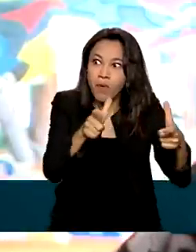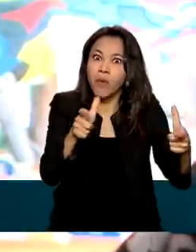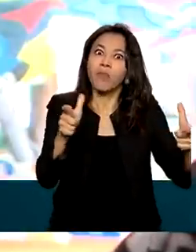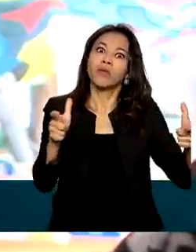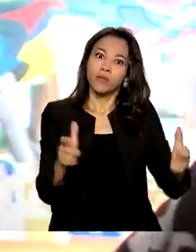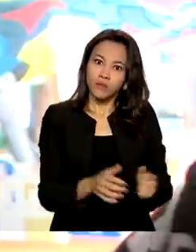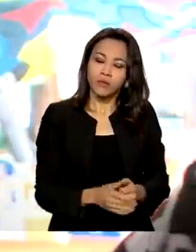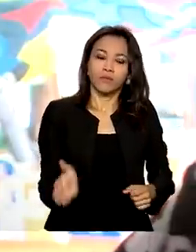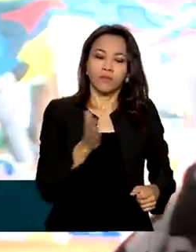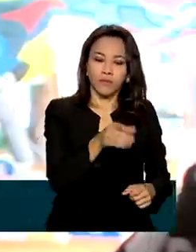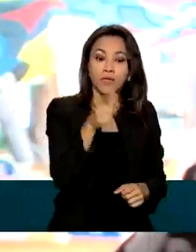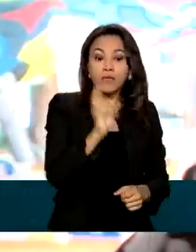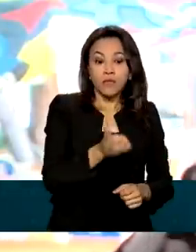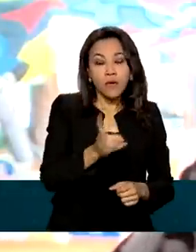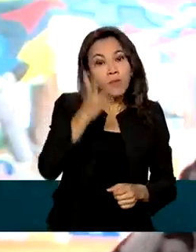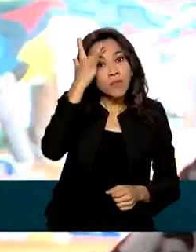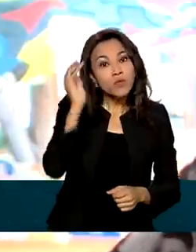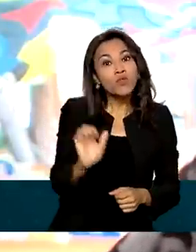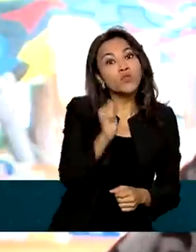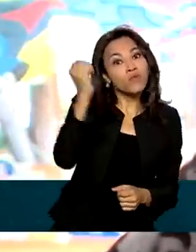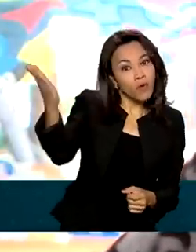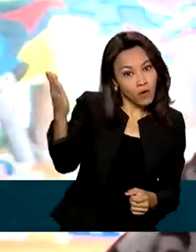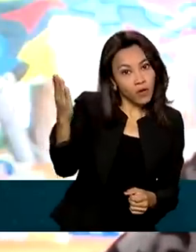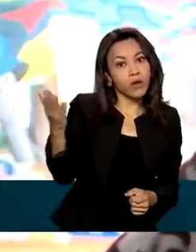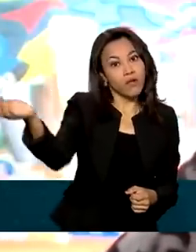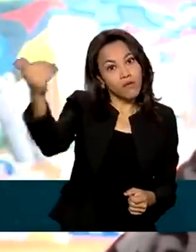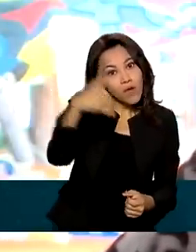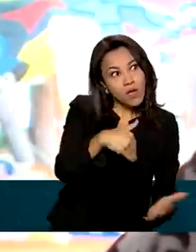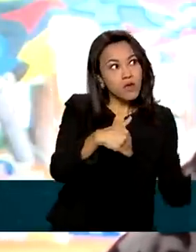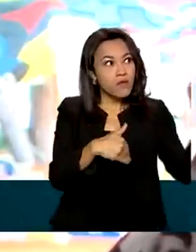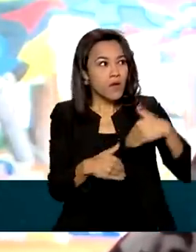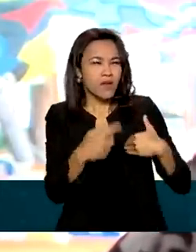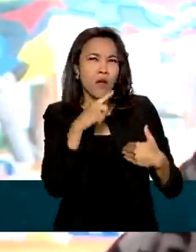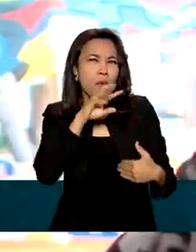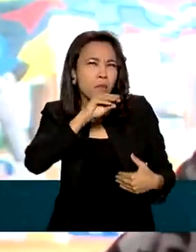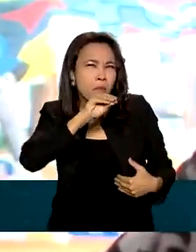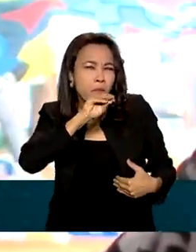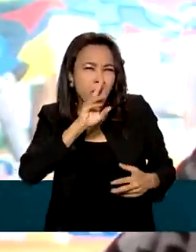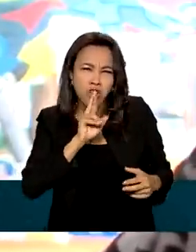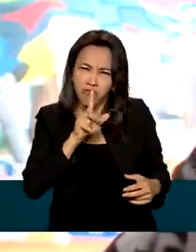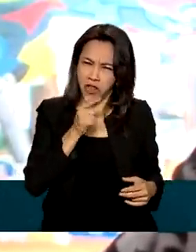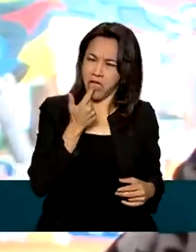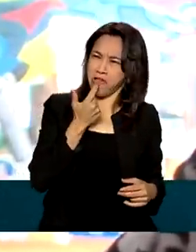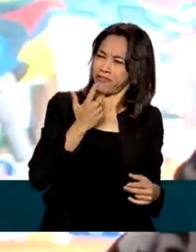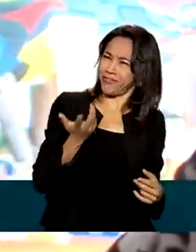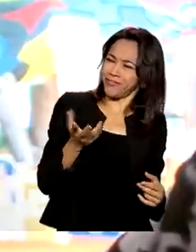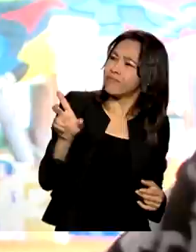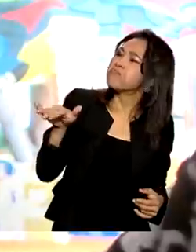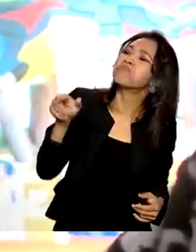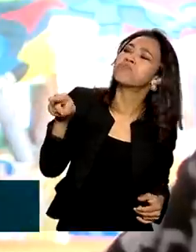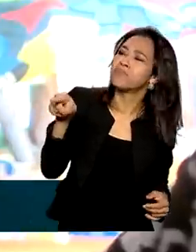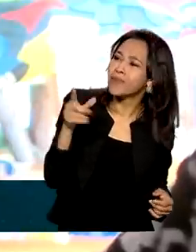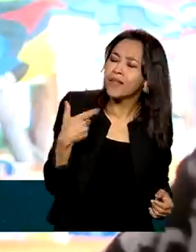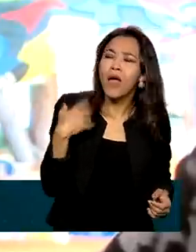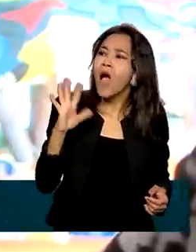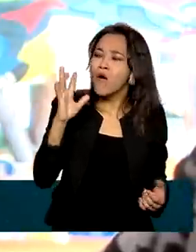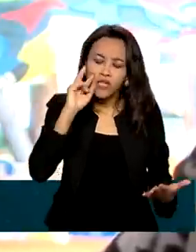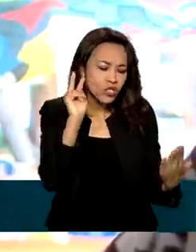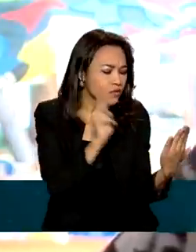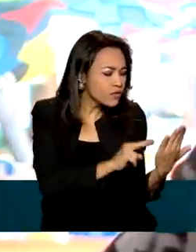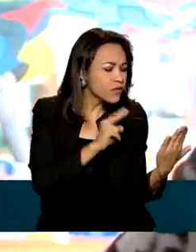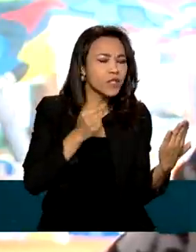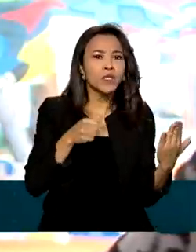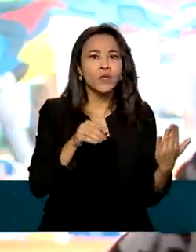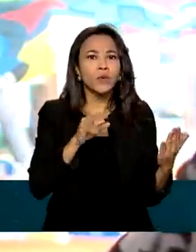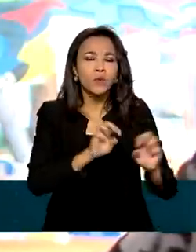sempre recebe clientes de fora e o pessoal chega com sotaque diferente, a gente pergunta e eles falam, não, a gente viu no Ministério do